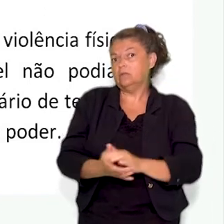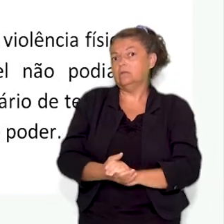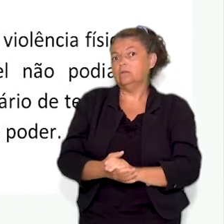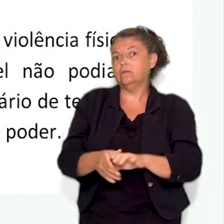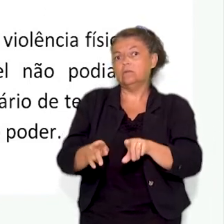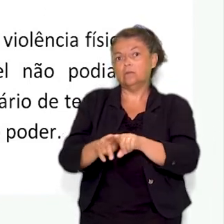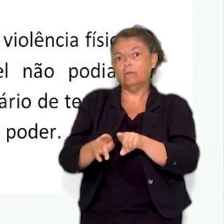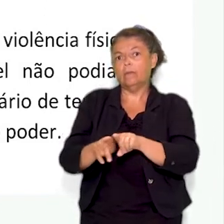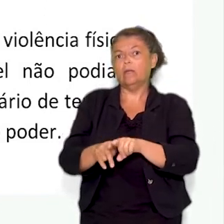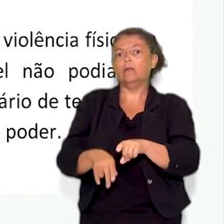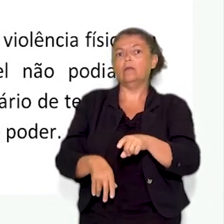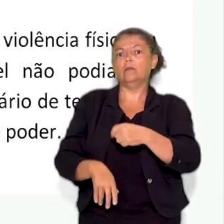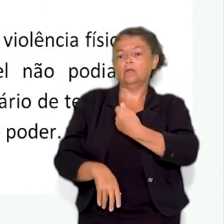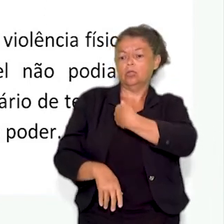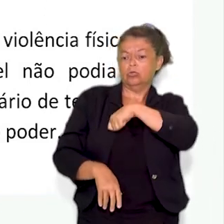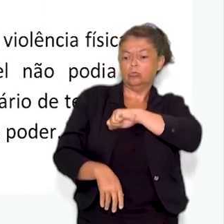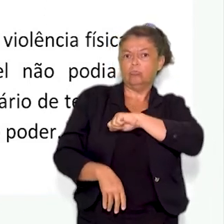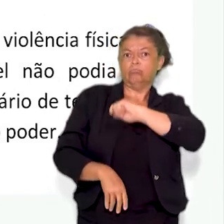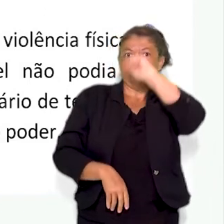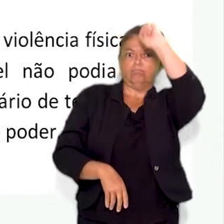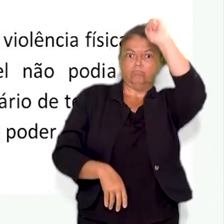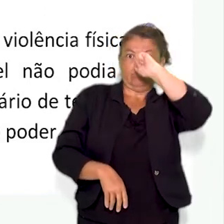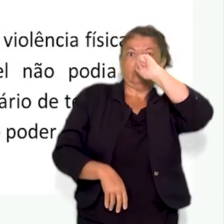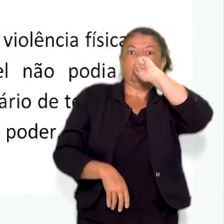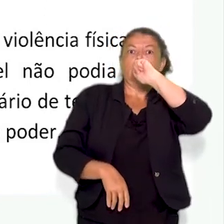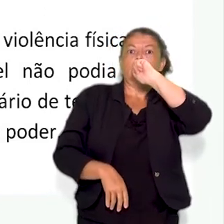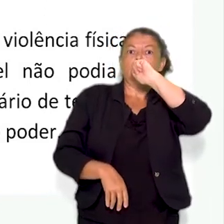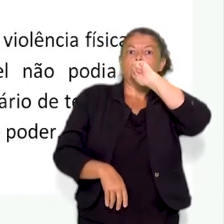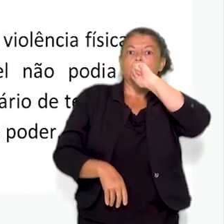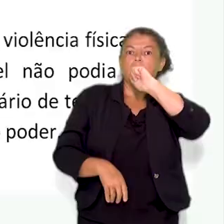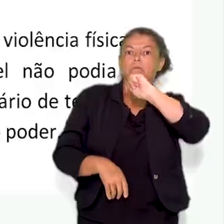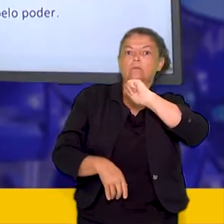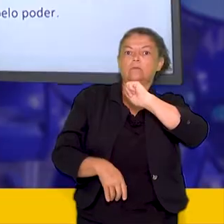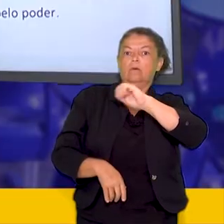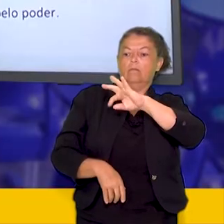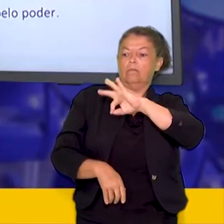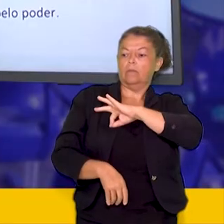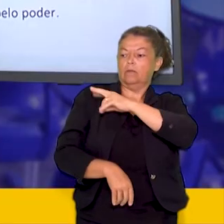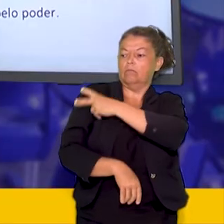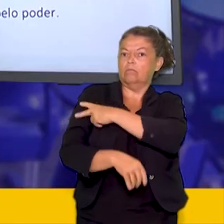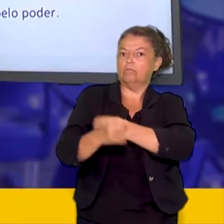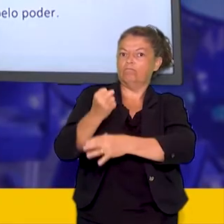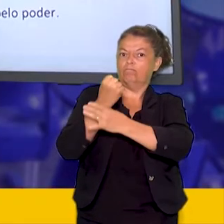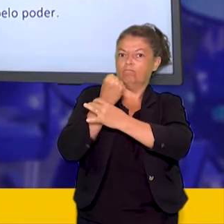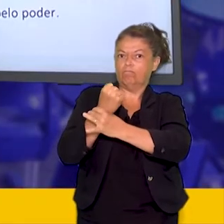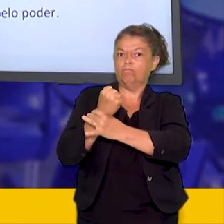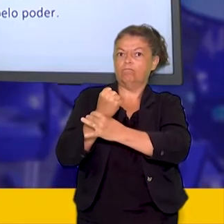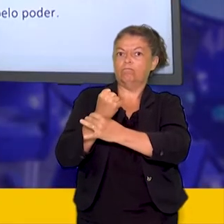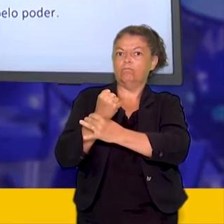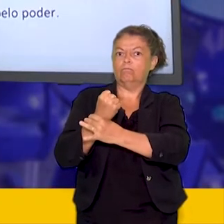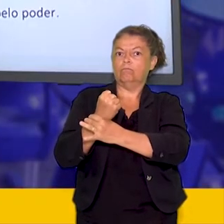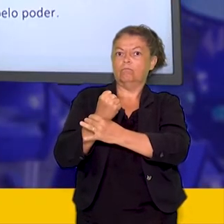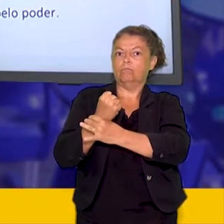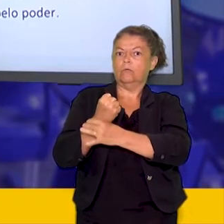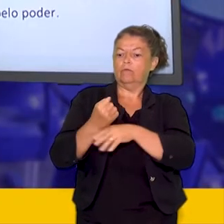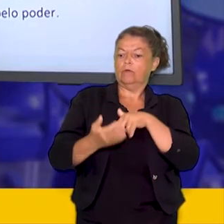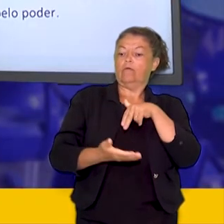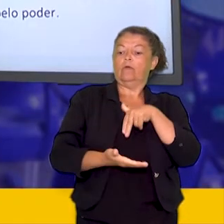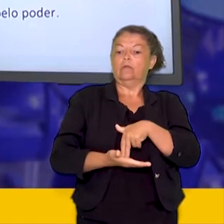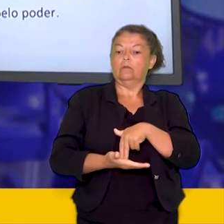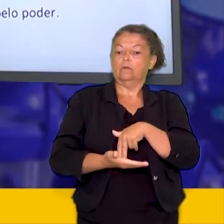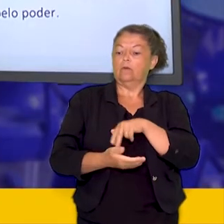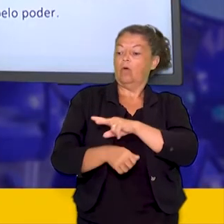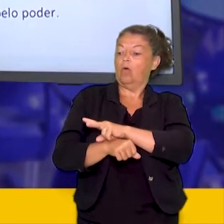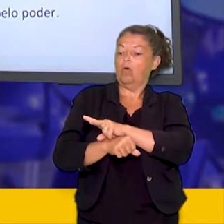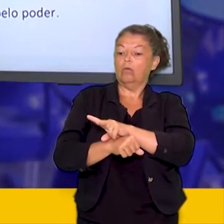coronéis, os seguranças, armados, acompanhavam a apuração. em casos extremos